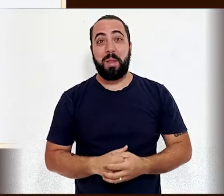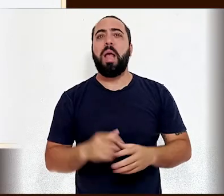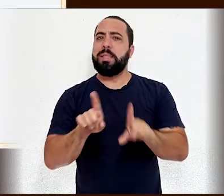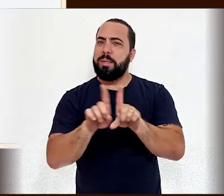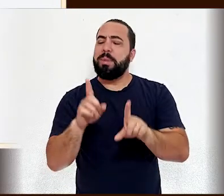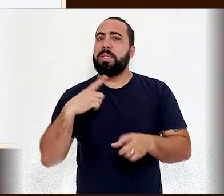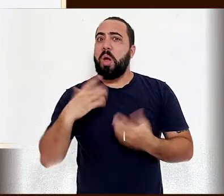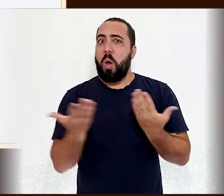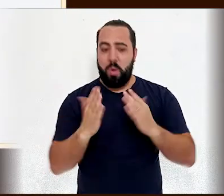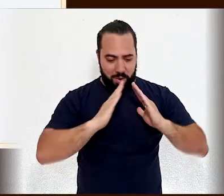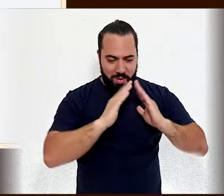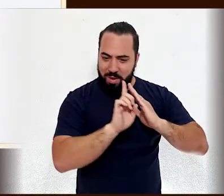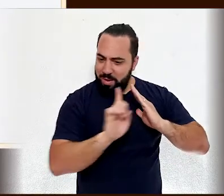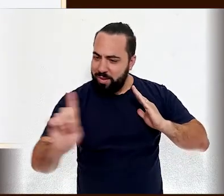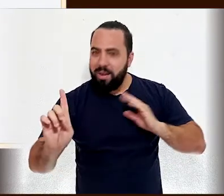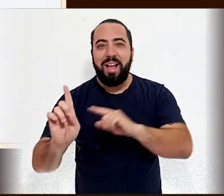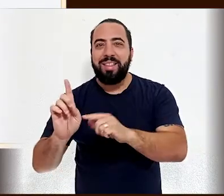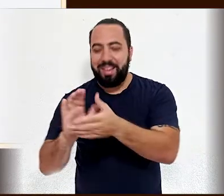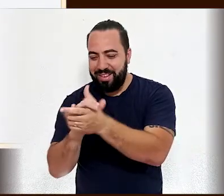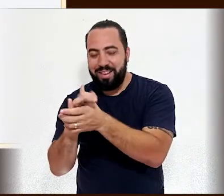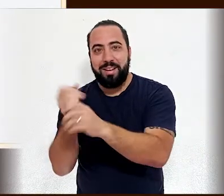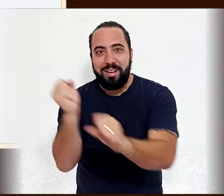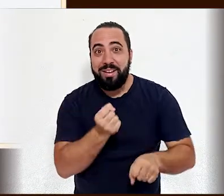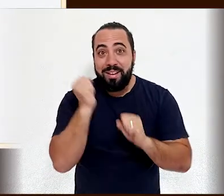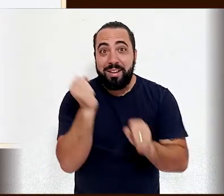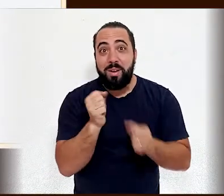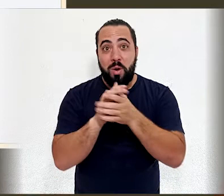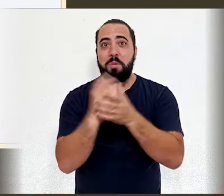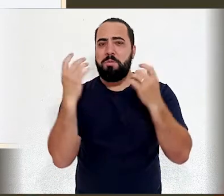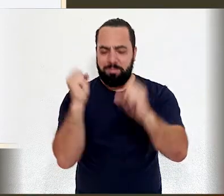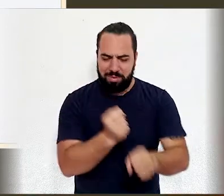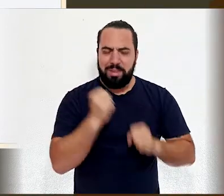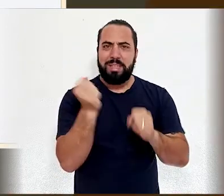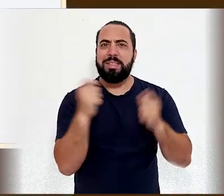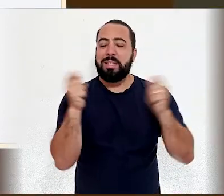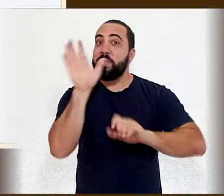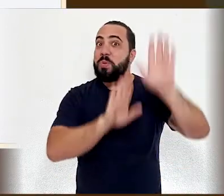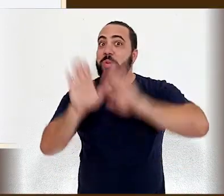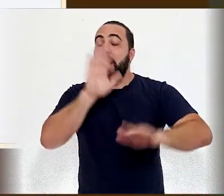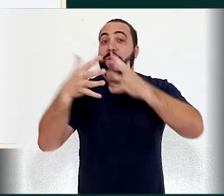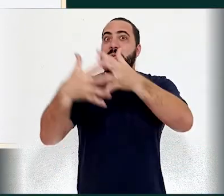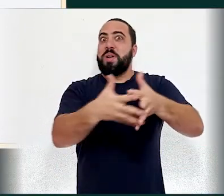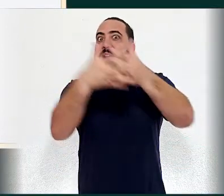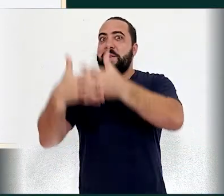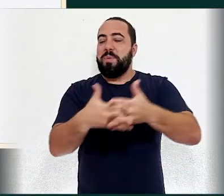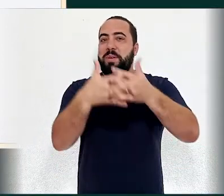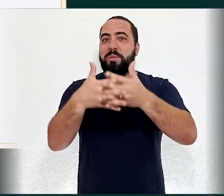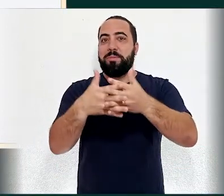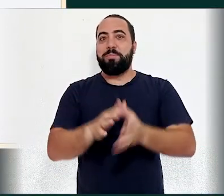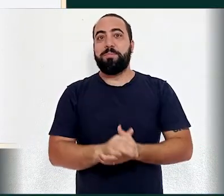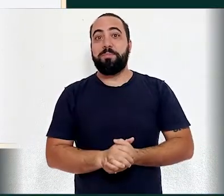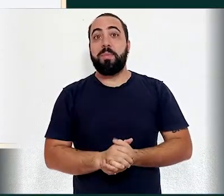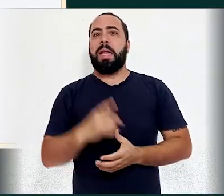saindo de casa com meu reminho na mão, já começaram a gritar, cuidado com o caminhão. Compadre, a